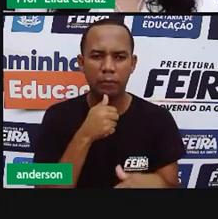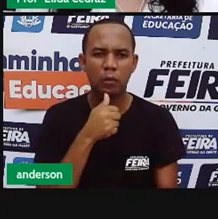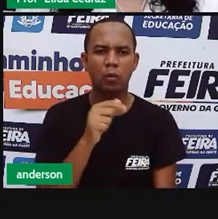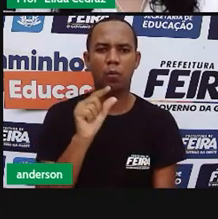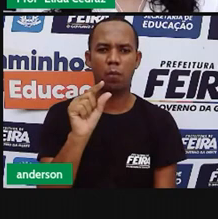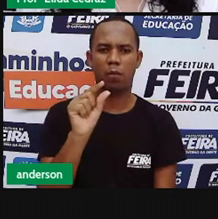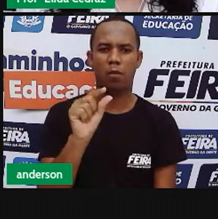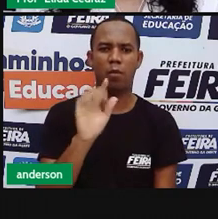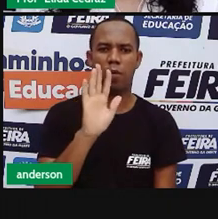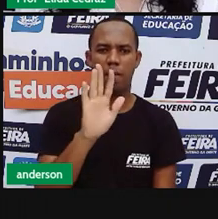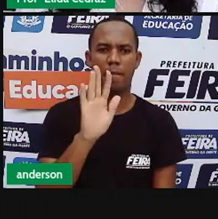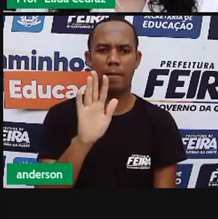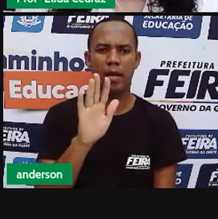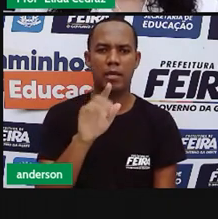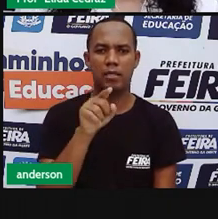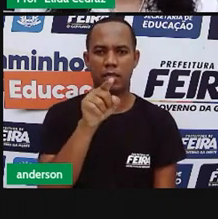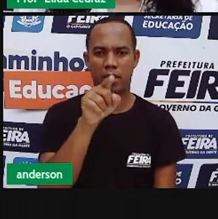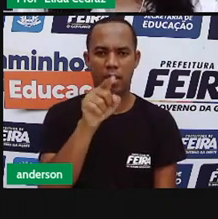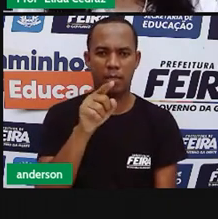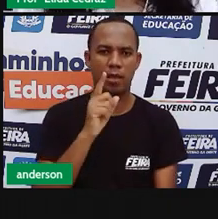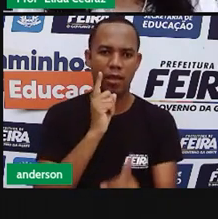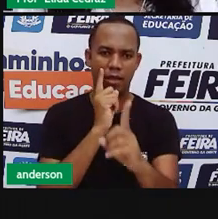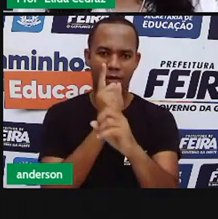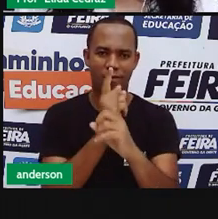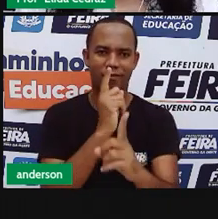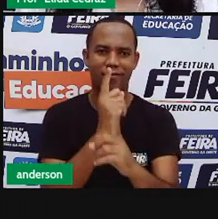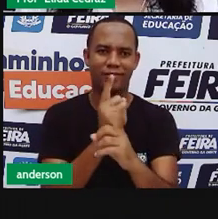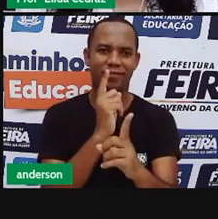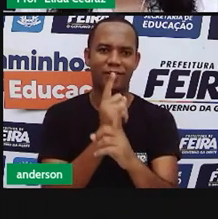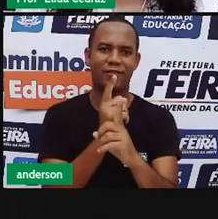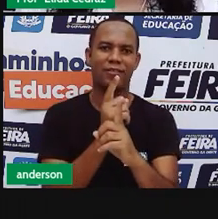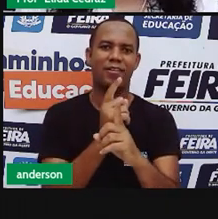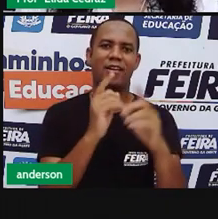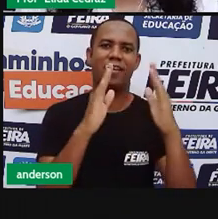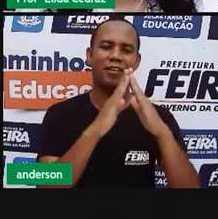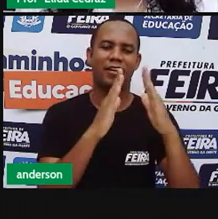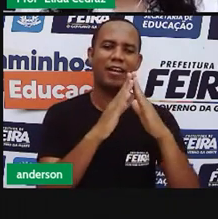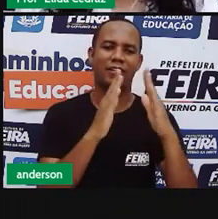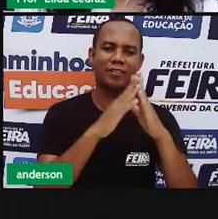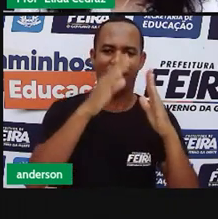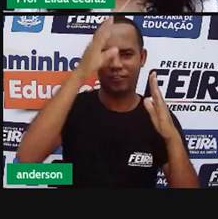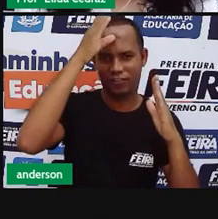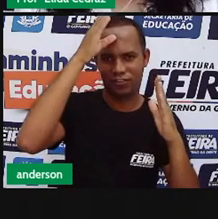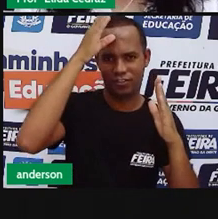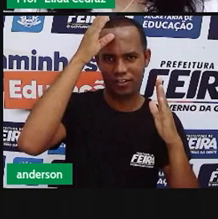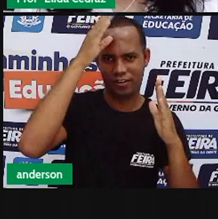Iara encontrou a rua e passou um dia agradável com sua tia Confeição.